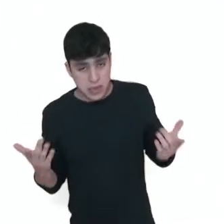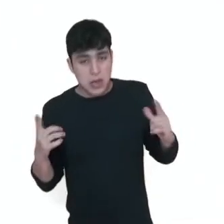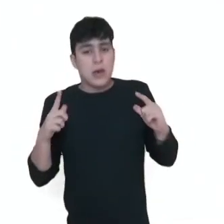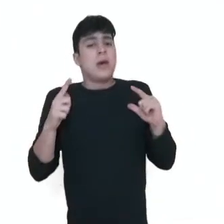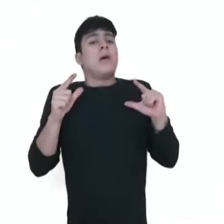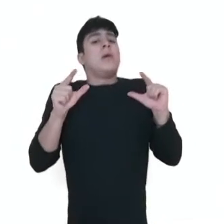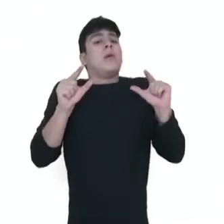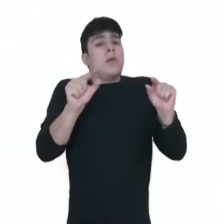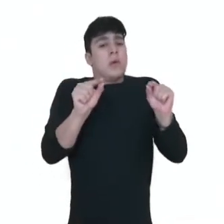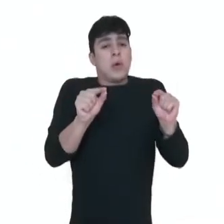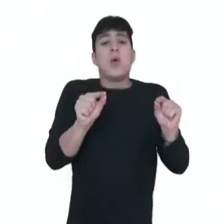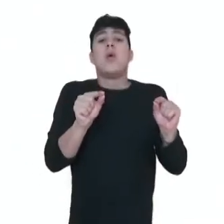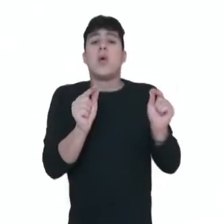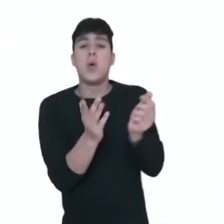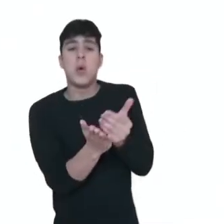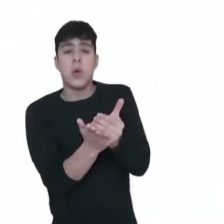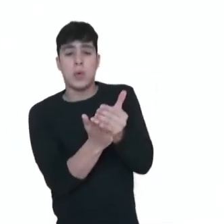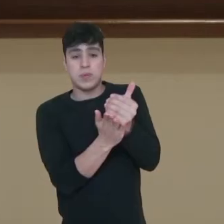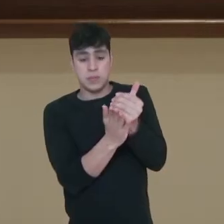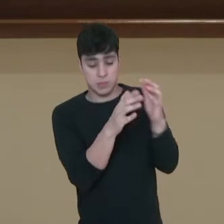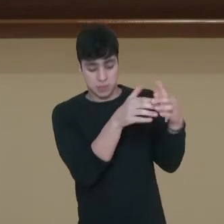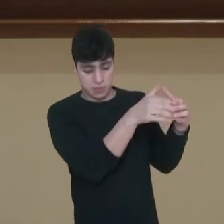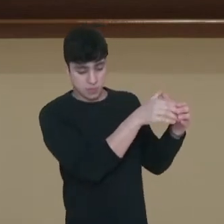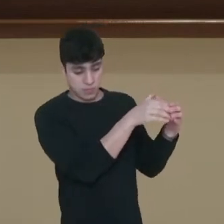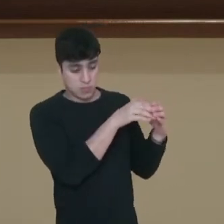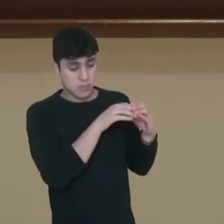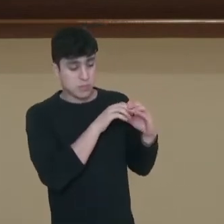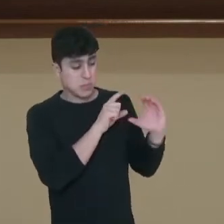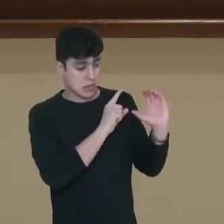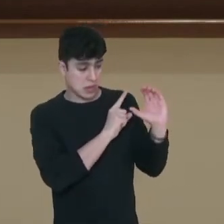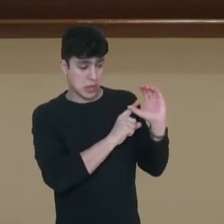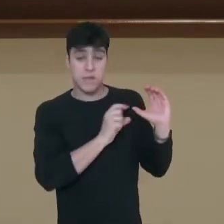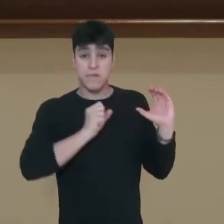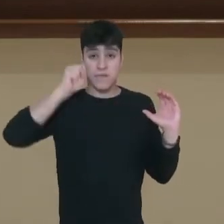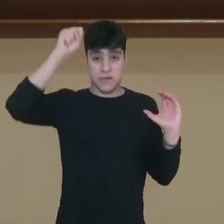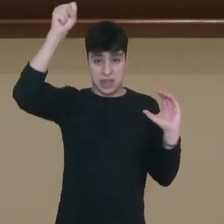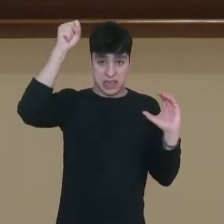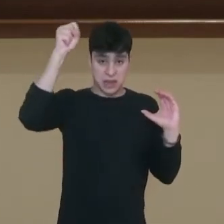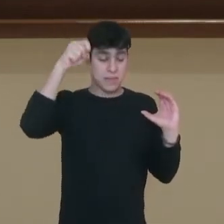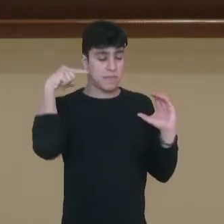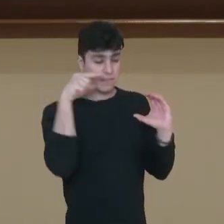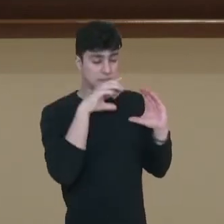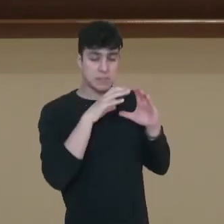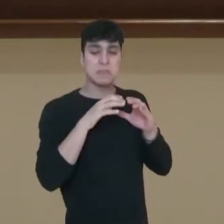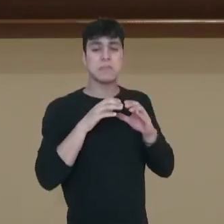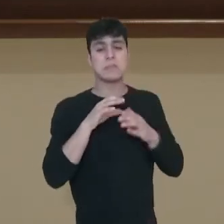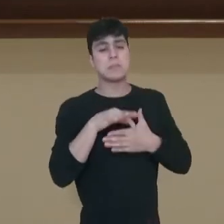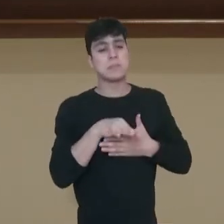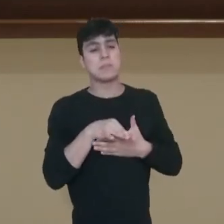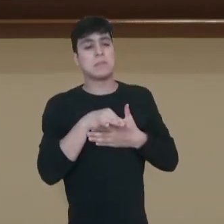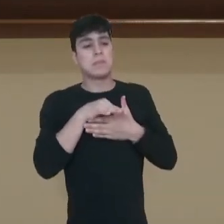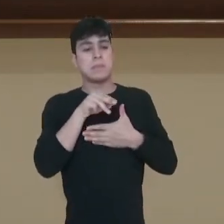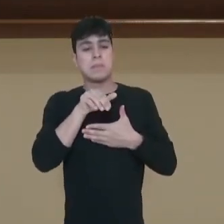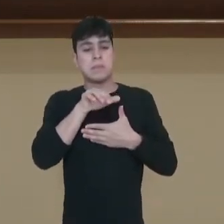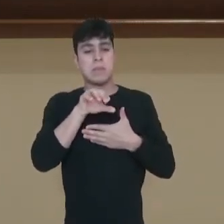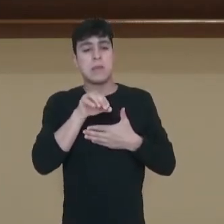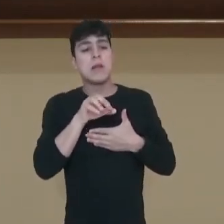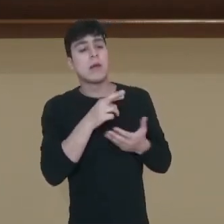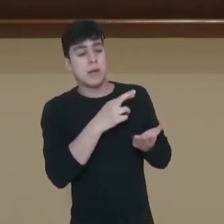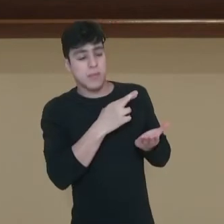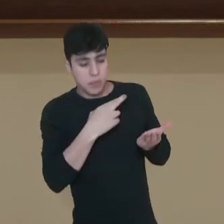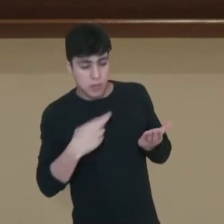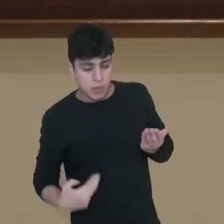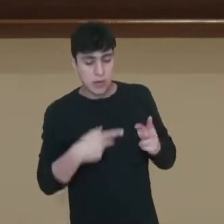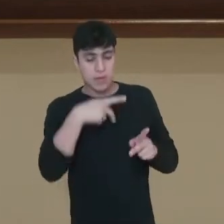que vai ser instalada então com o poder, a liderança de Mao Tse Tung, a chamada República Popular da China. E